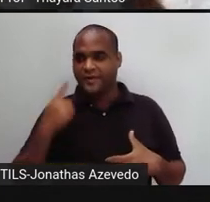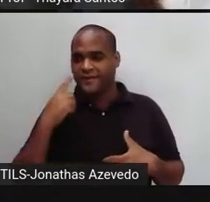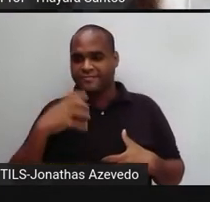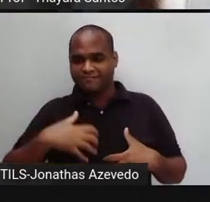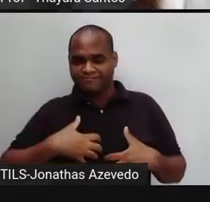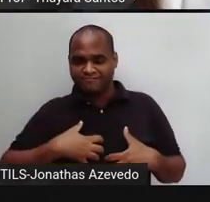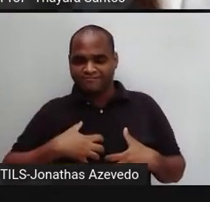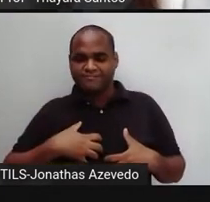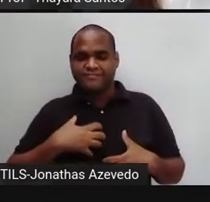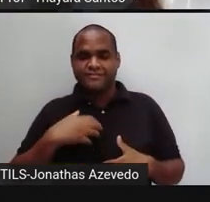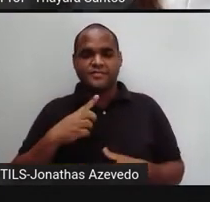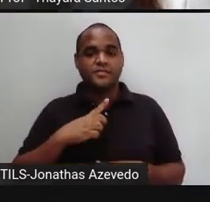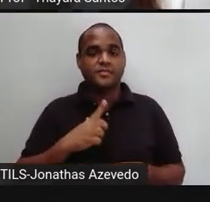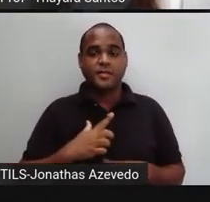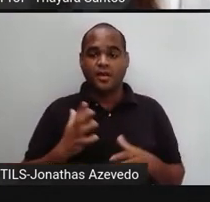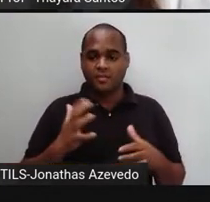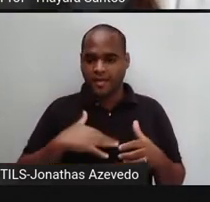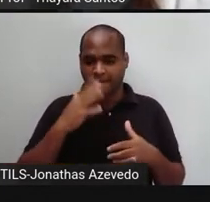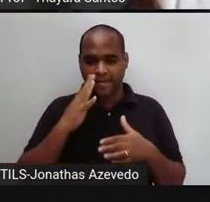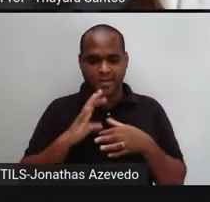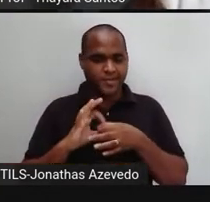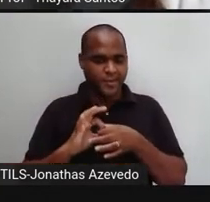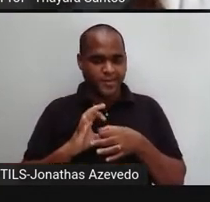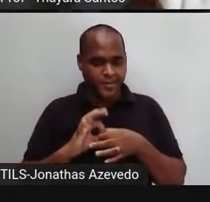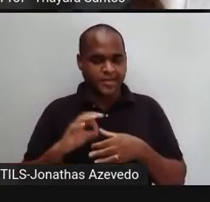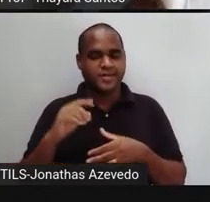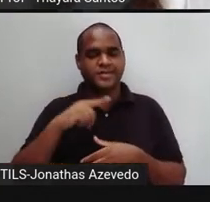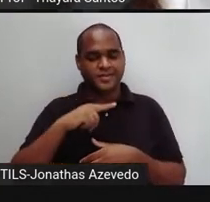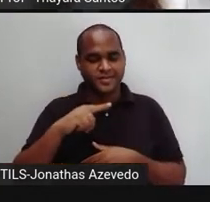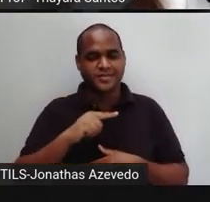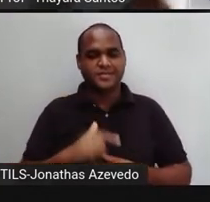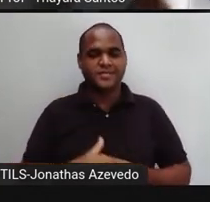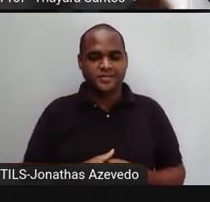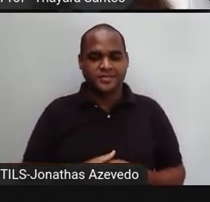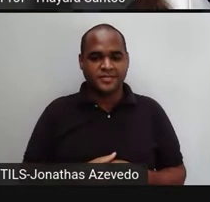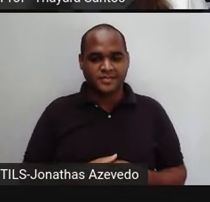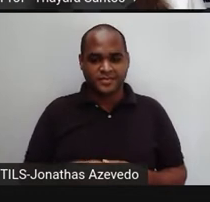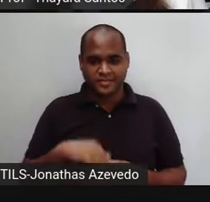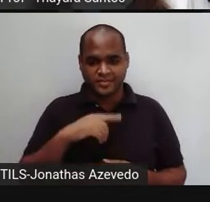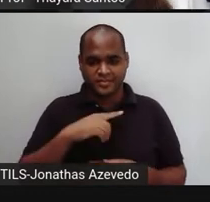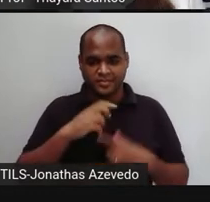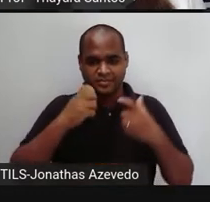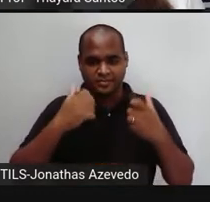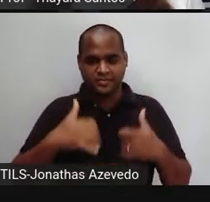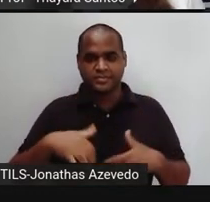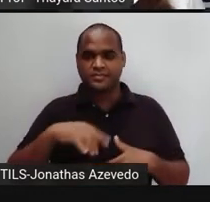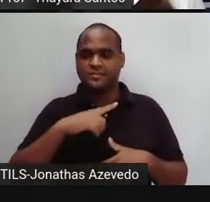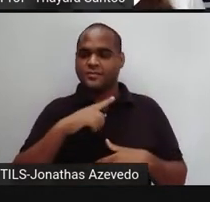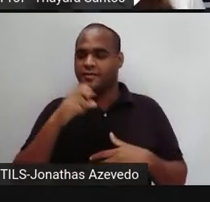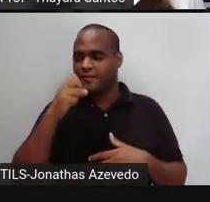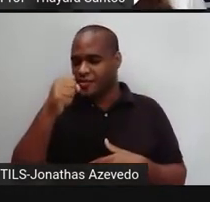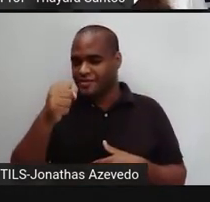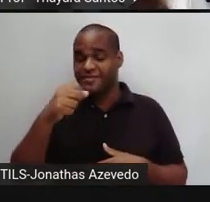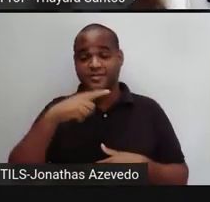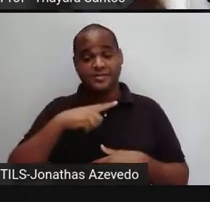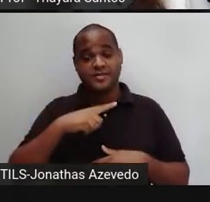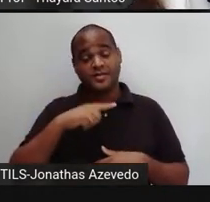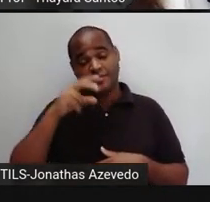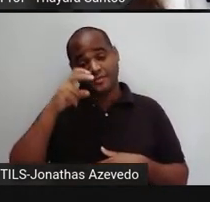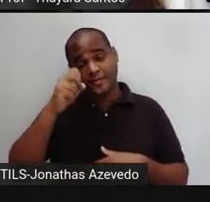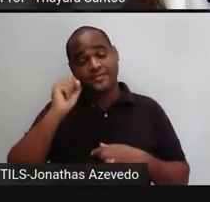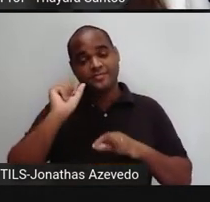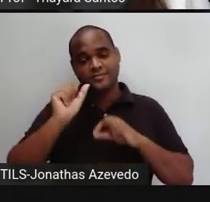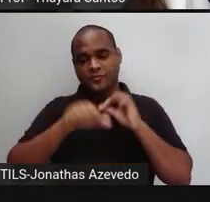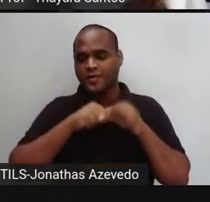sente, e tem músculos que estão associados a essas costelas. E esses músculos, eles precisam estar fortes no movimento de respiração, porque a gente tá